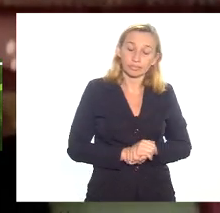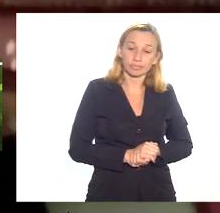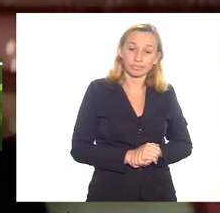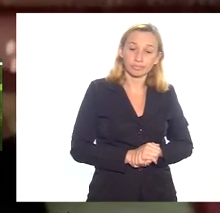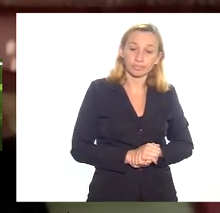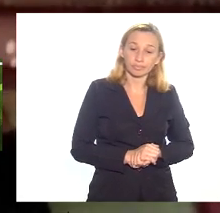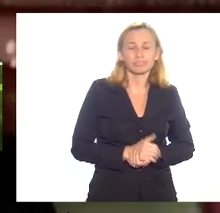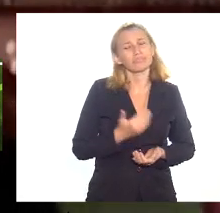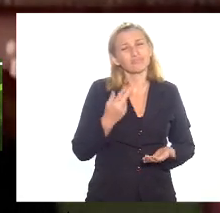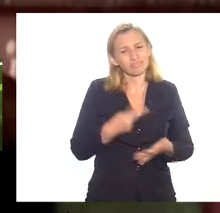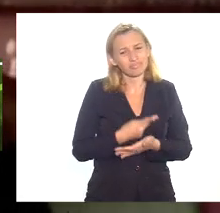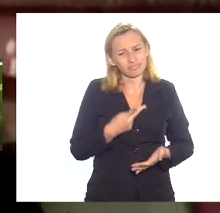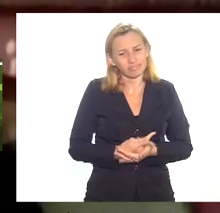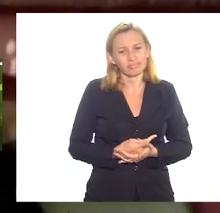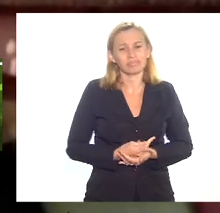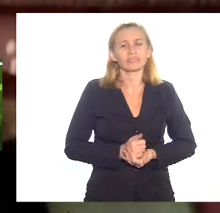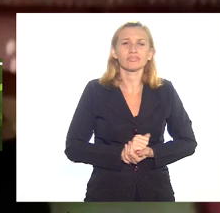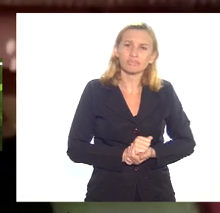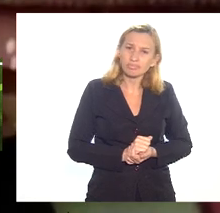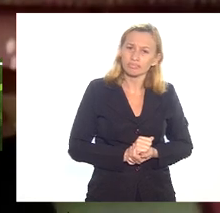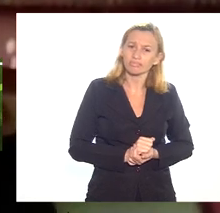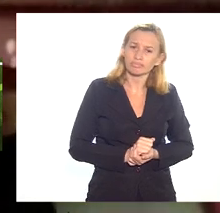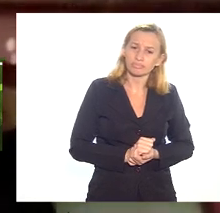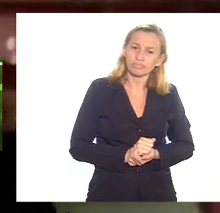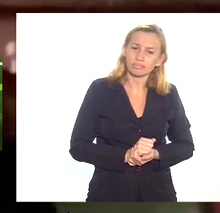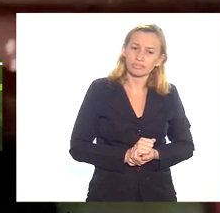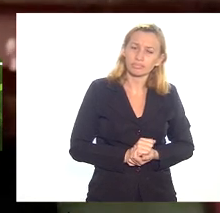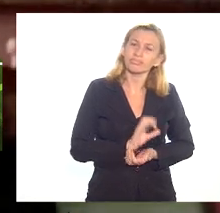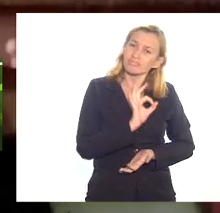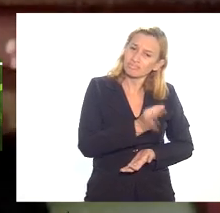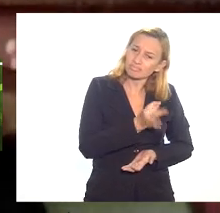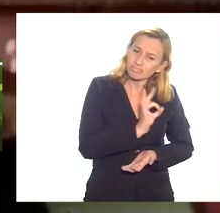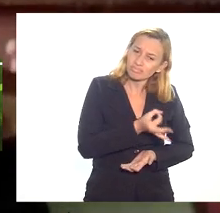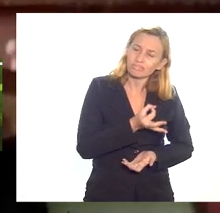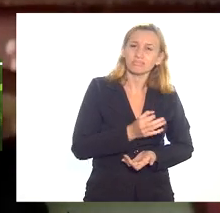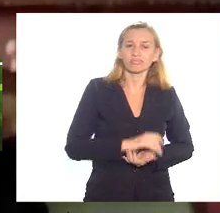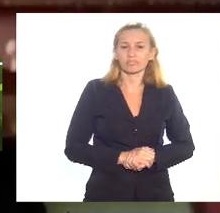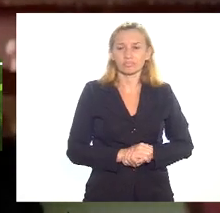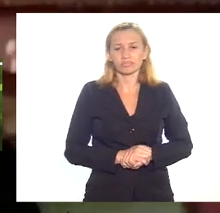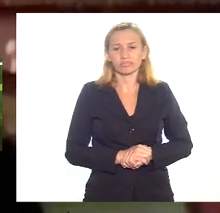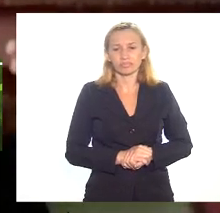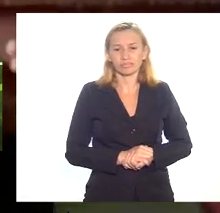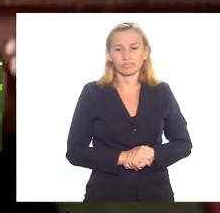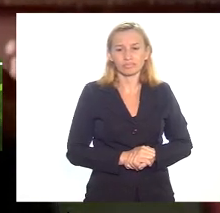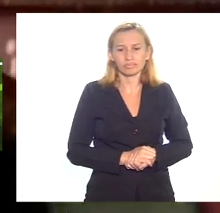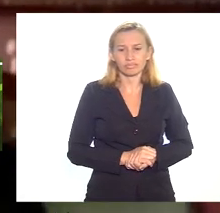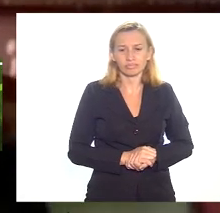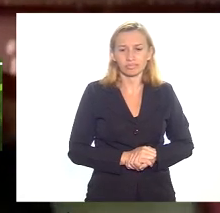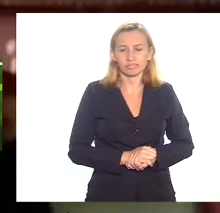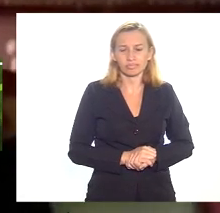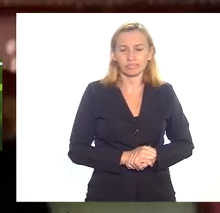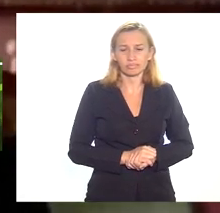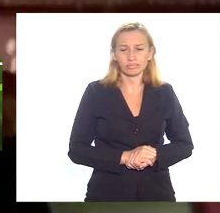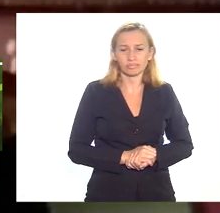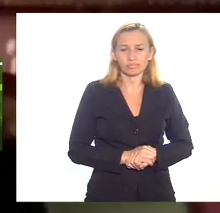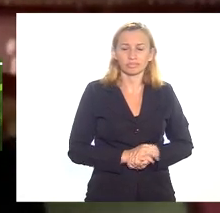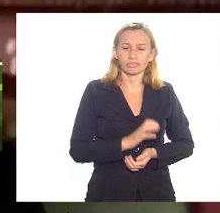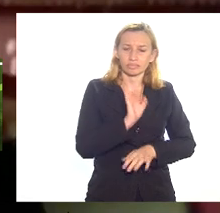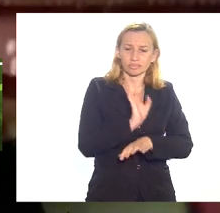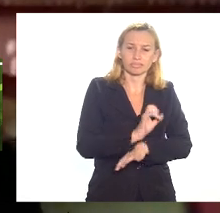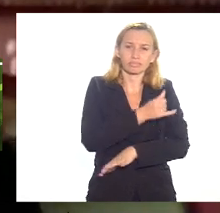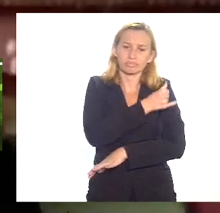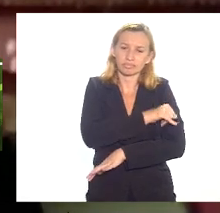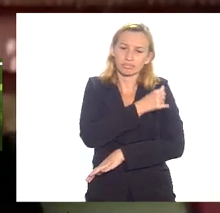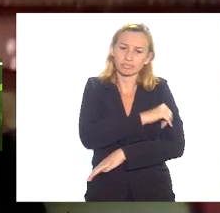além de covardia é um crime e de fato é inviabilizar a possibilidade de futuro no estado do Rio de